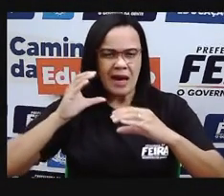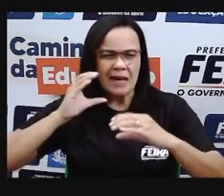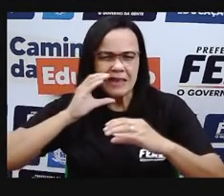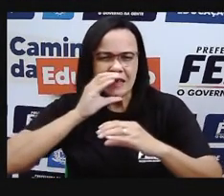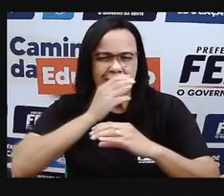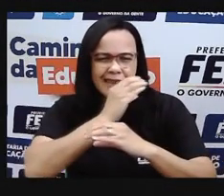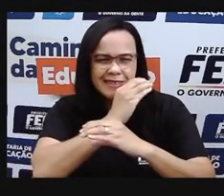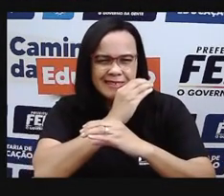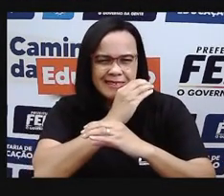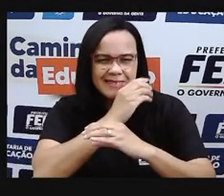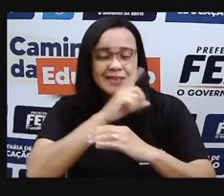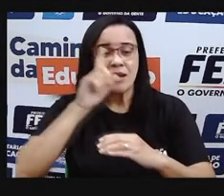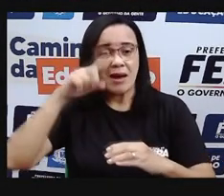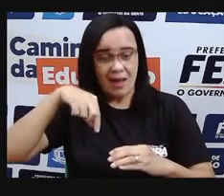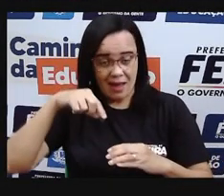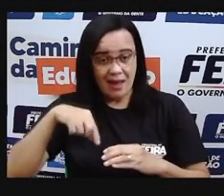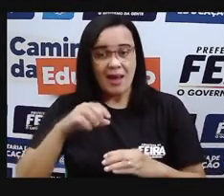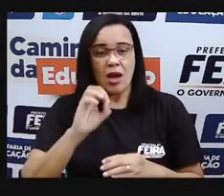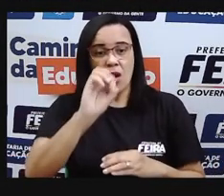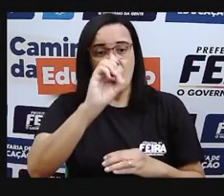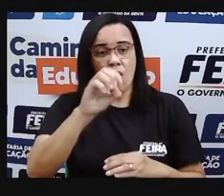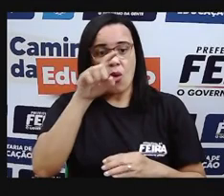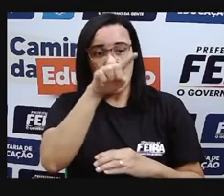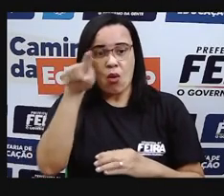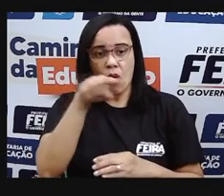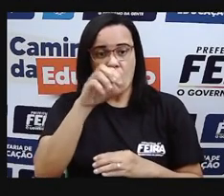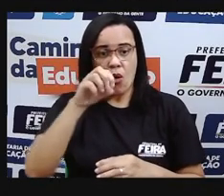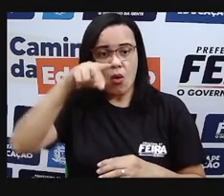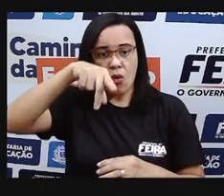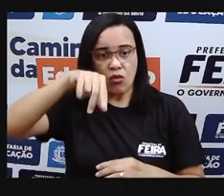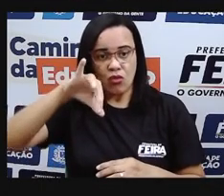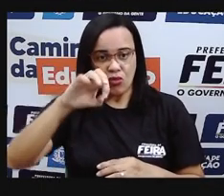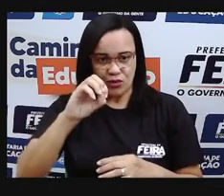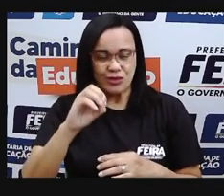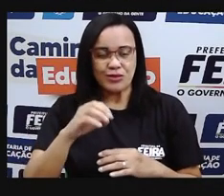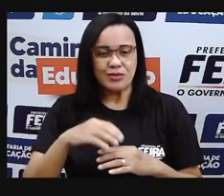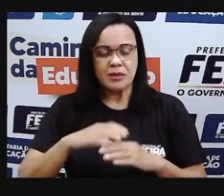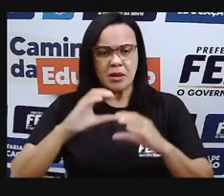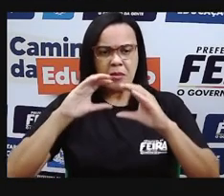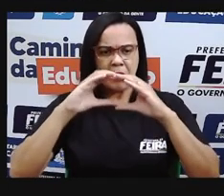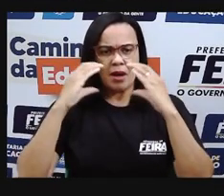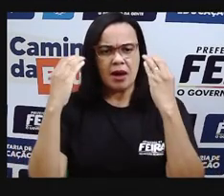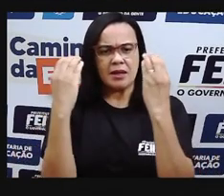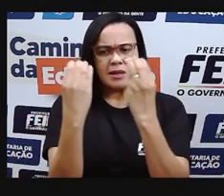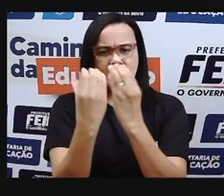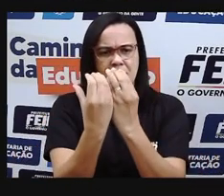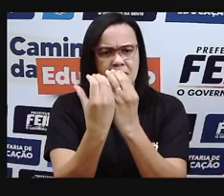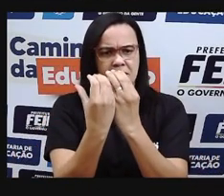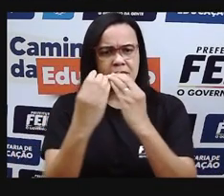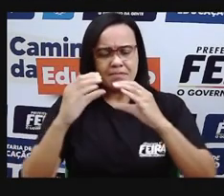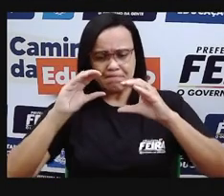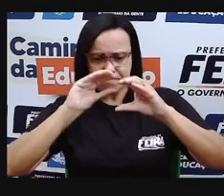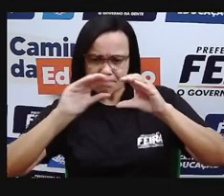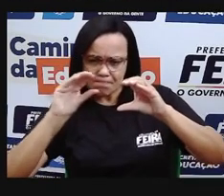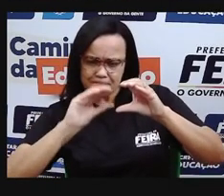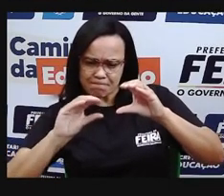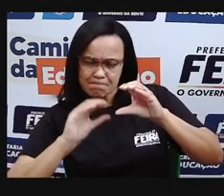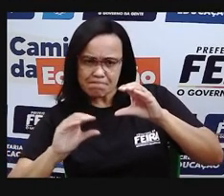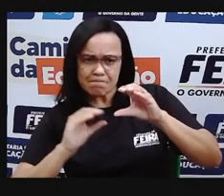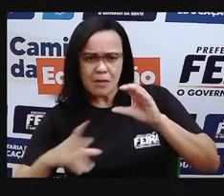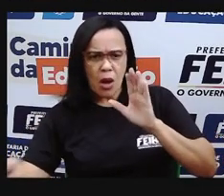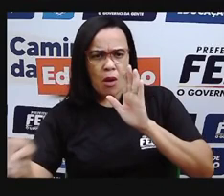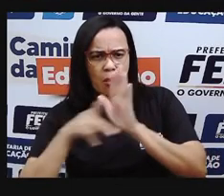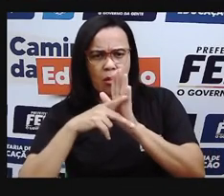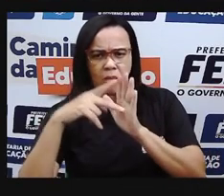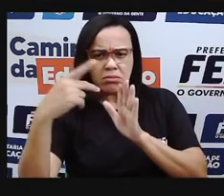Então, falando sobre essas camadas, né? Da atmosfera de uma maneira mais específica, a gente